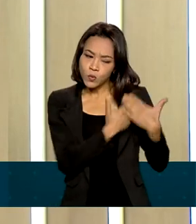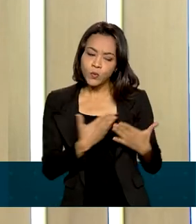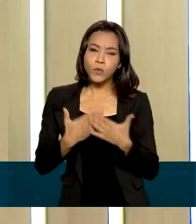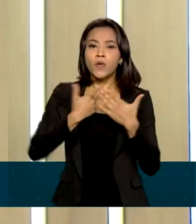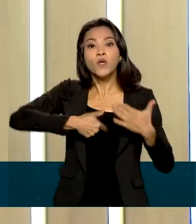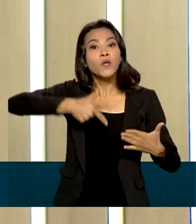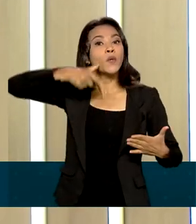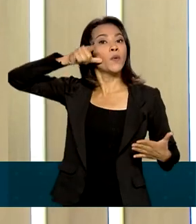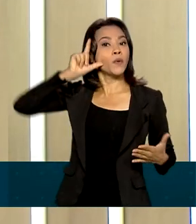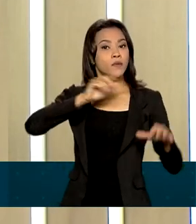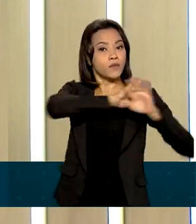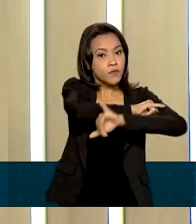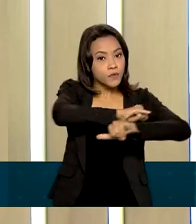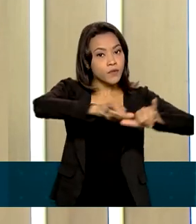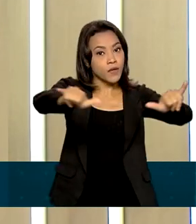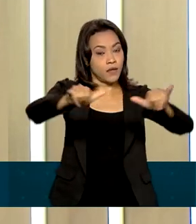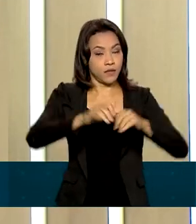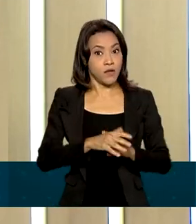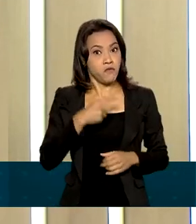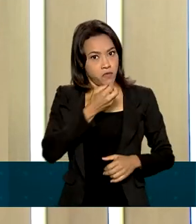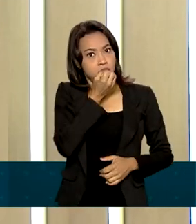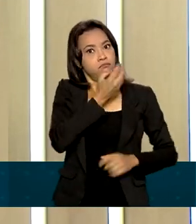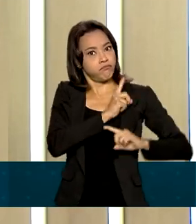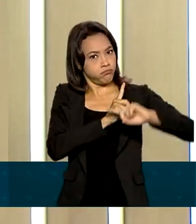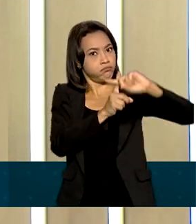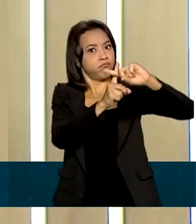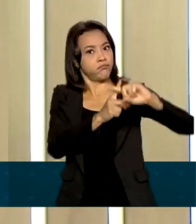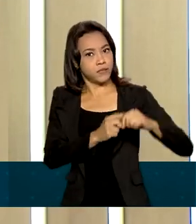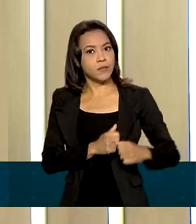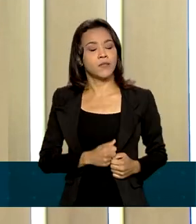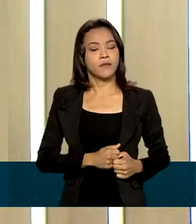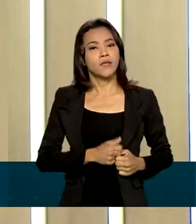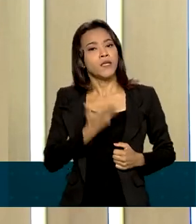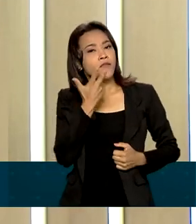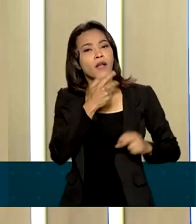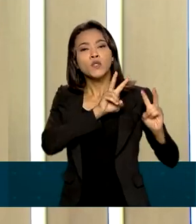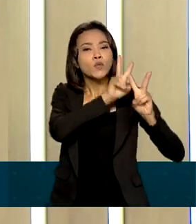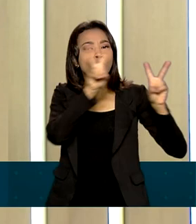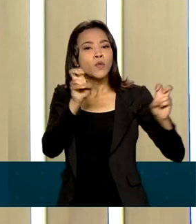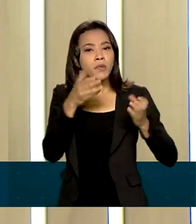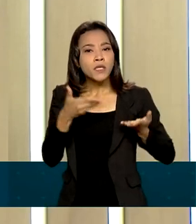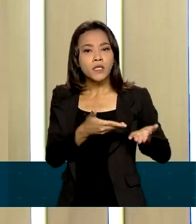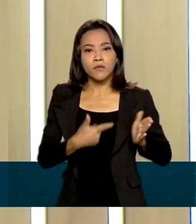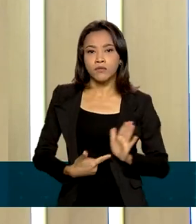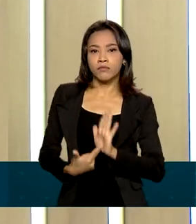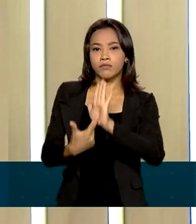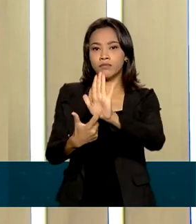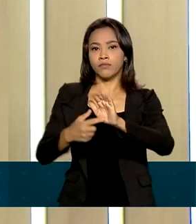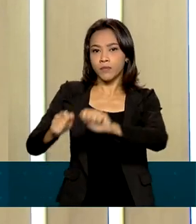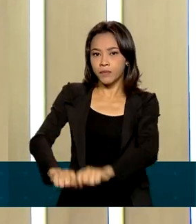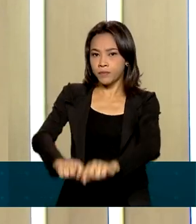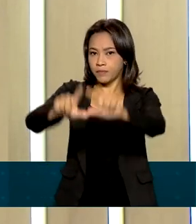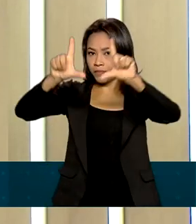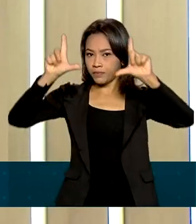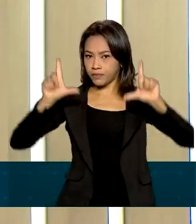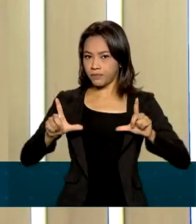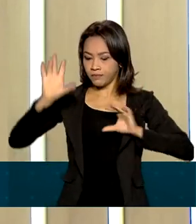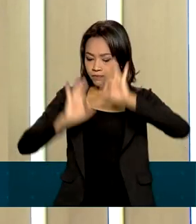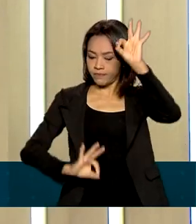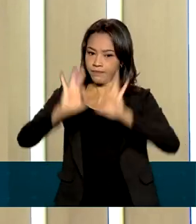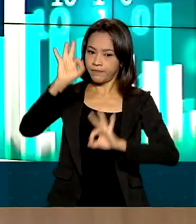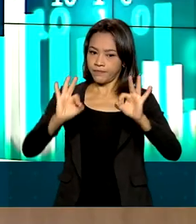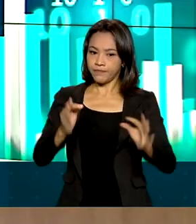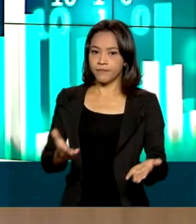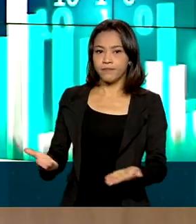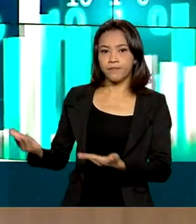foi divulgada ontem. E a prévia foi bastante positiva. E para tratar desse tema, nós trouxemos uma tabela elaborada pela nossa equipe de